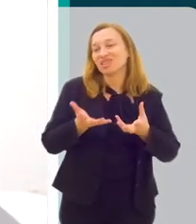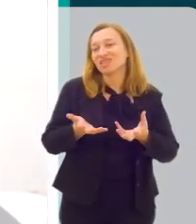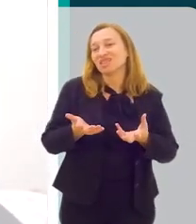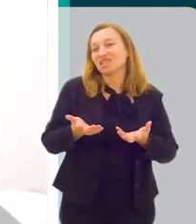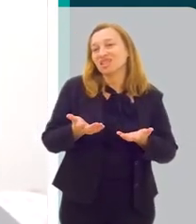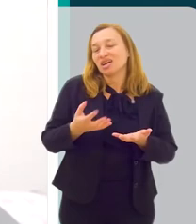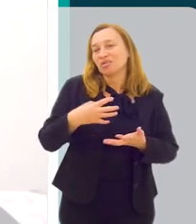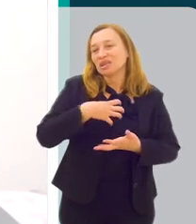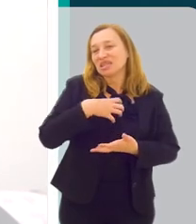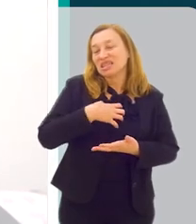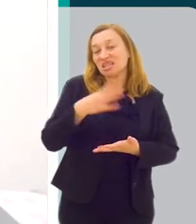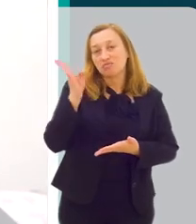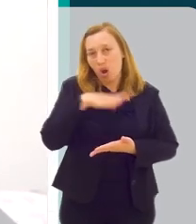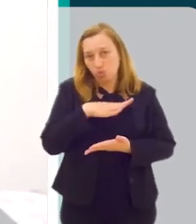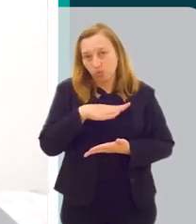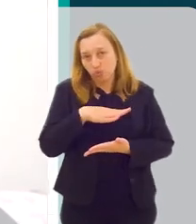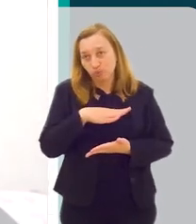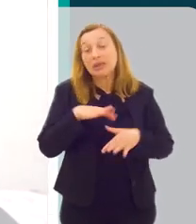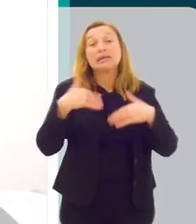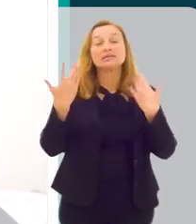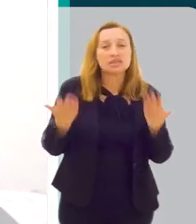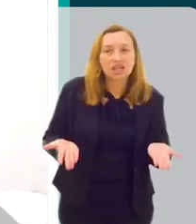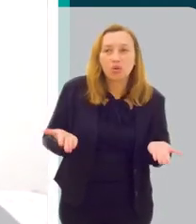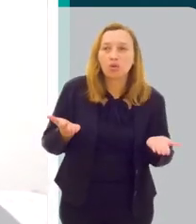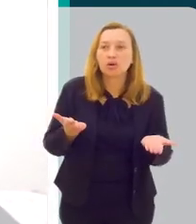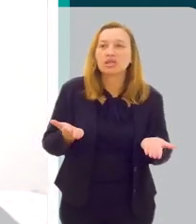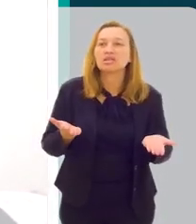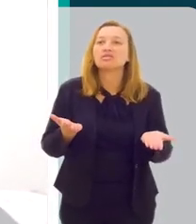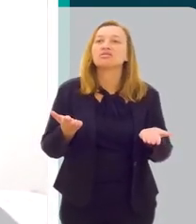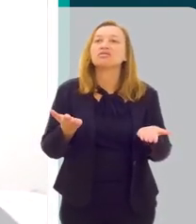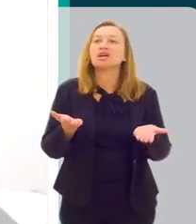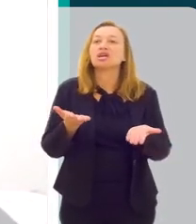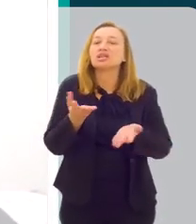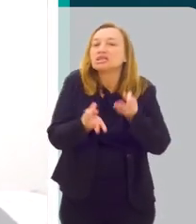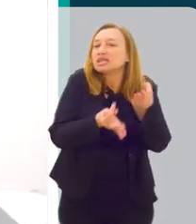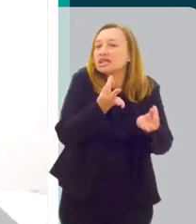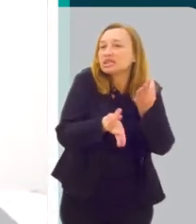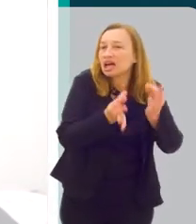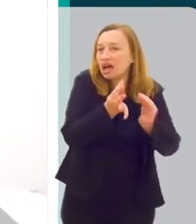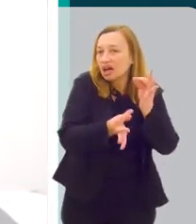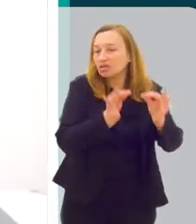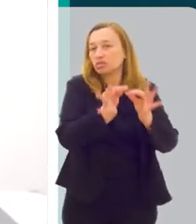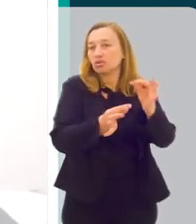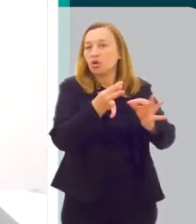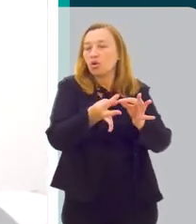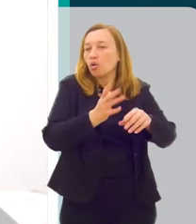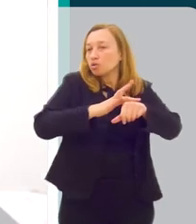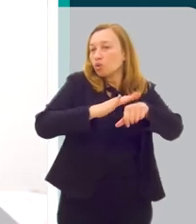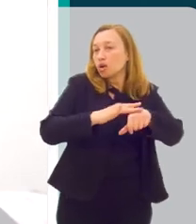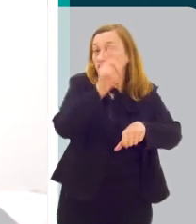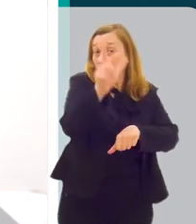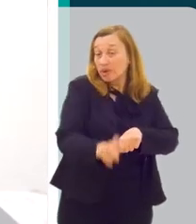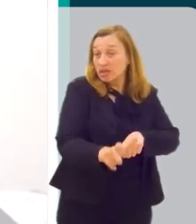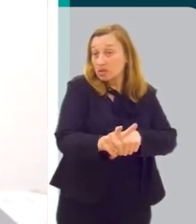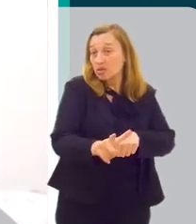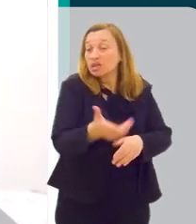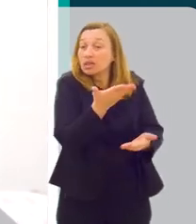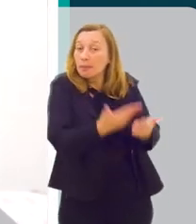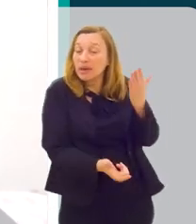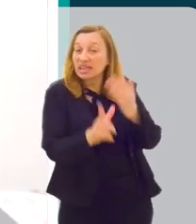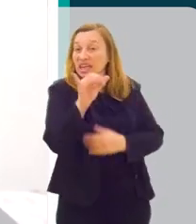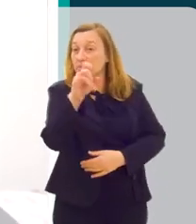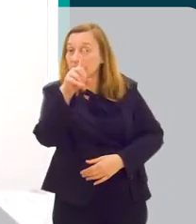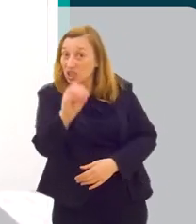desconforto para uma pessoa. Então, a gente vai tratar como doença uma